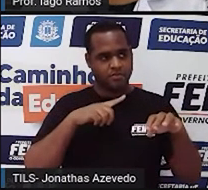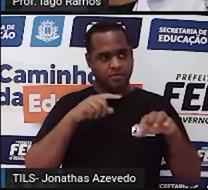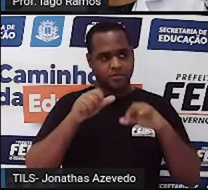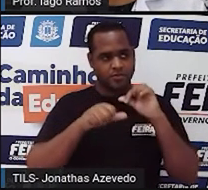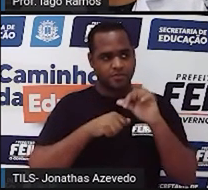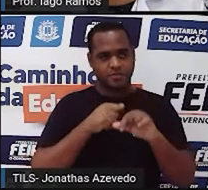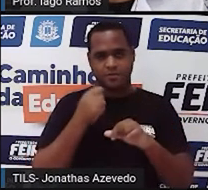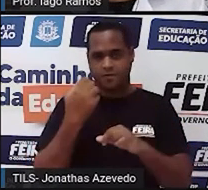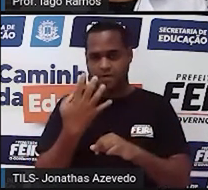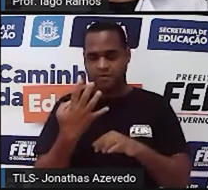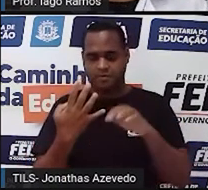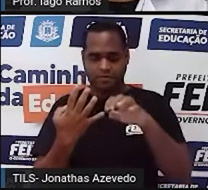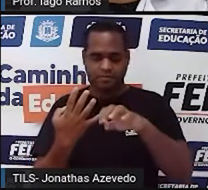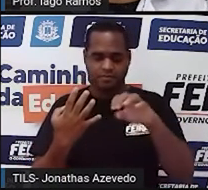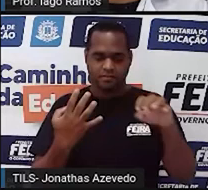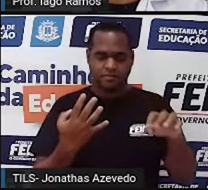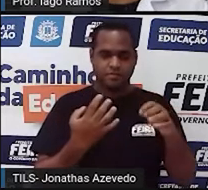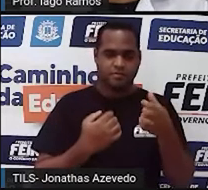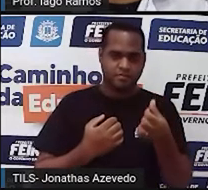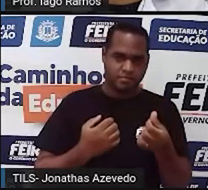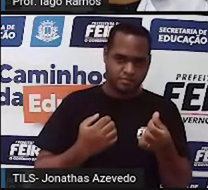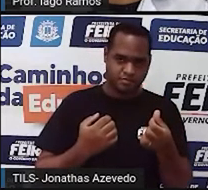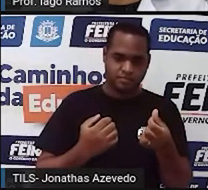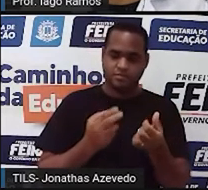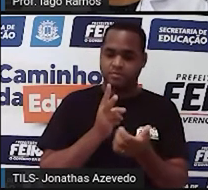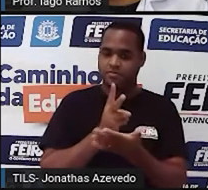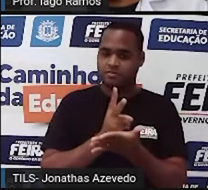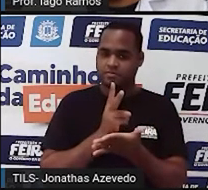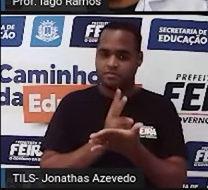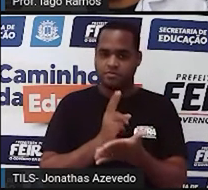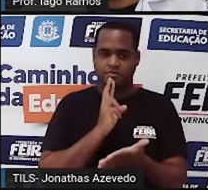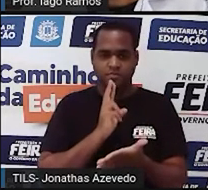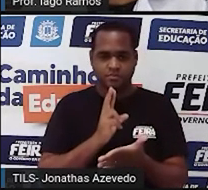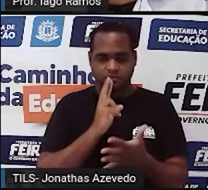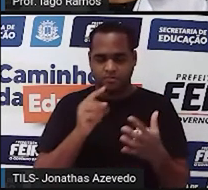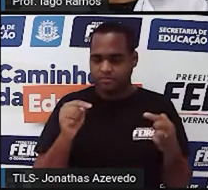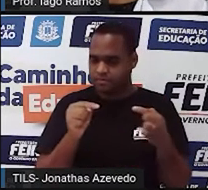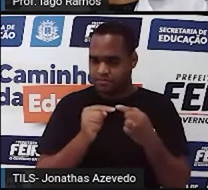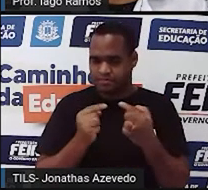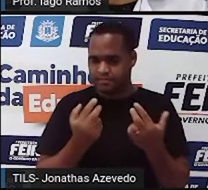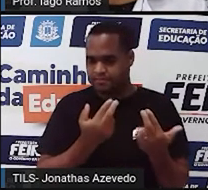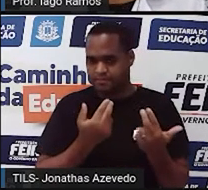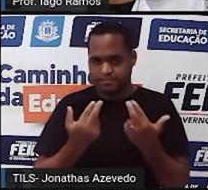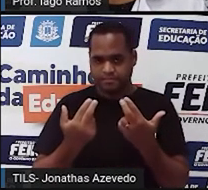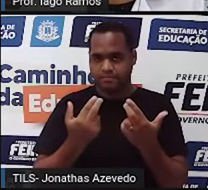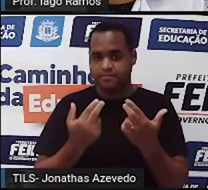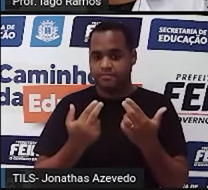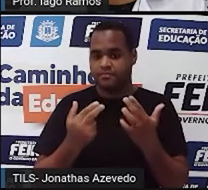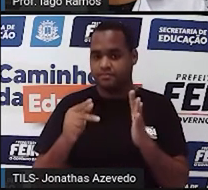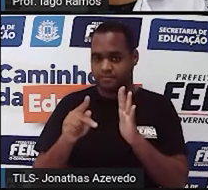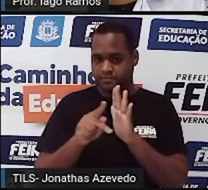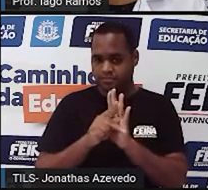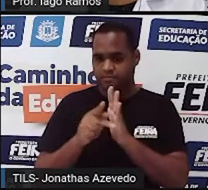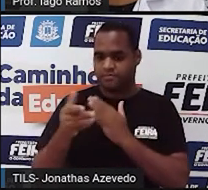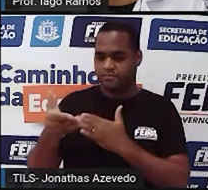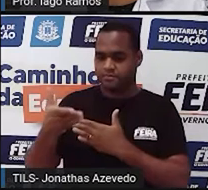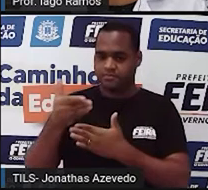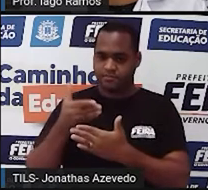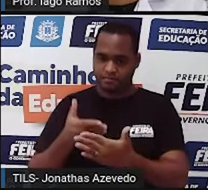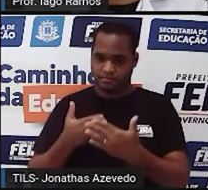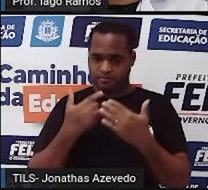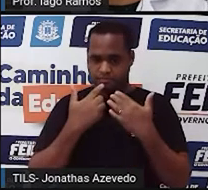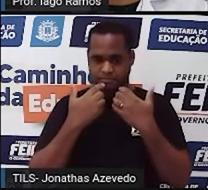com o 6. Só que o resultado continuou sendo o mesmo. É isso que a propriedade comutativa fala.